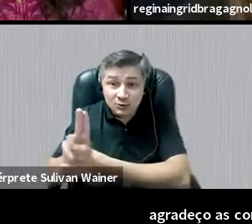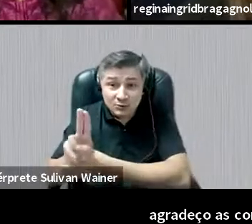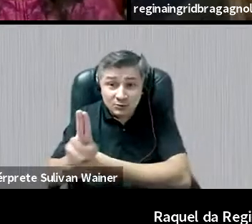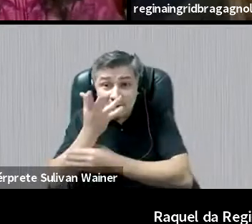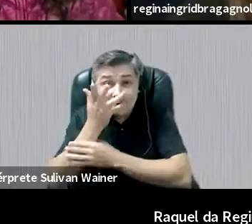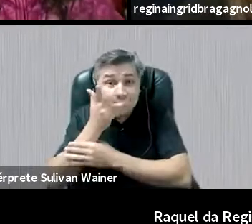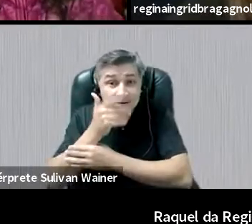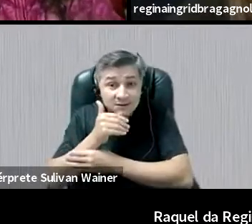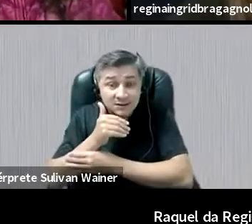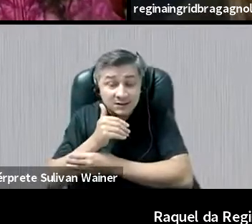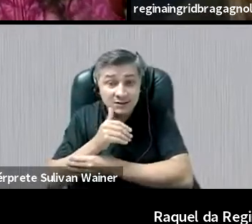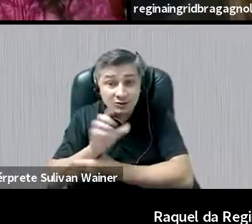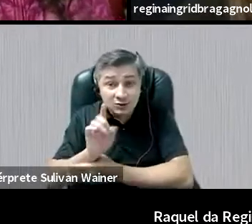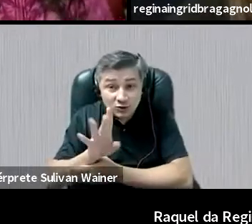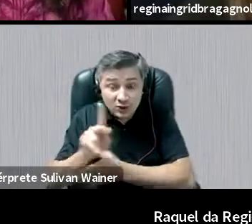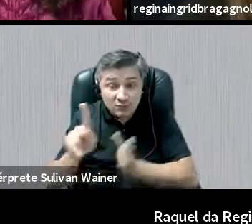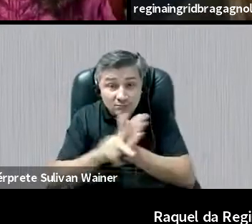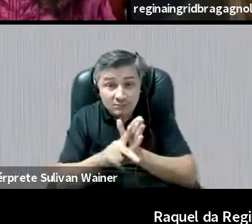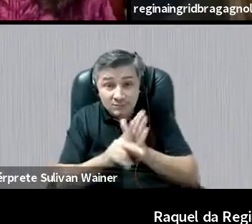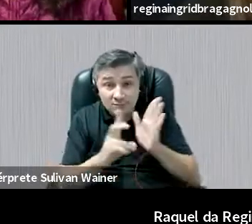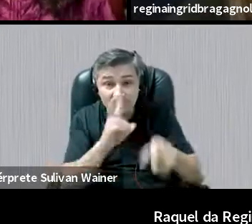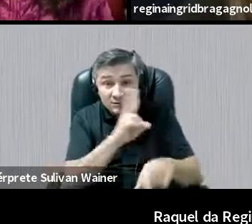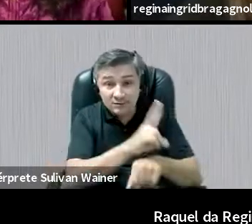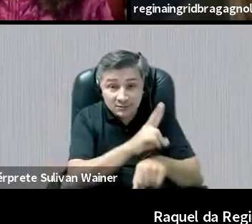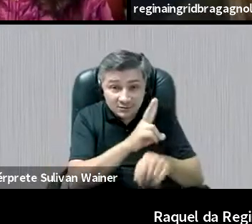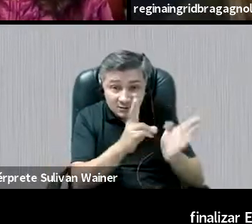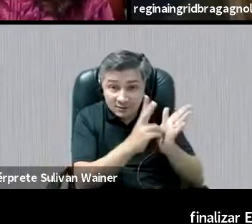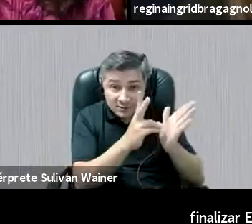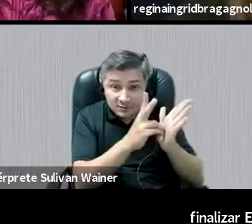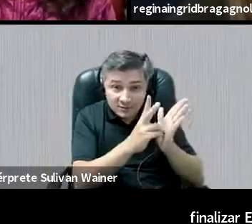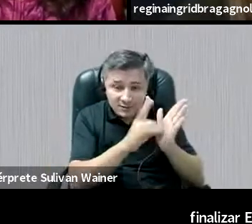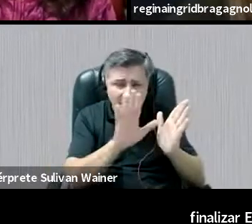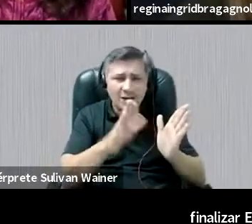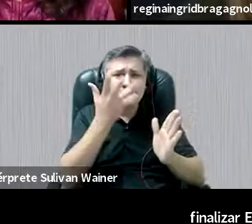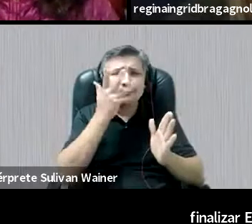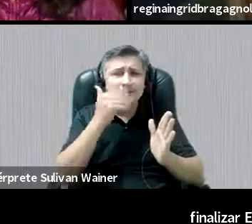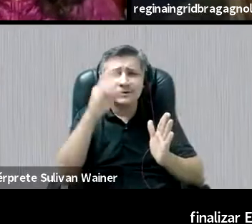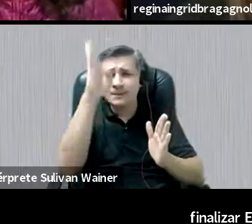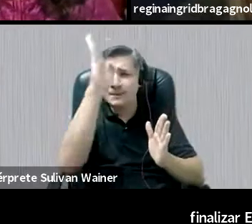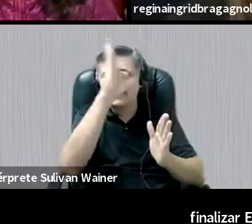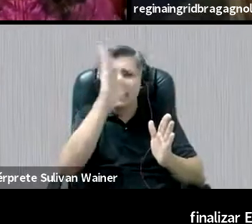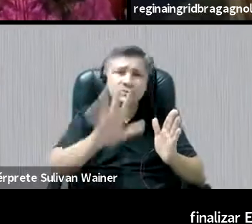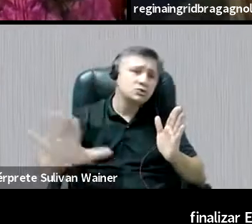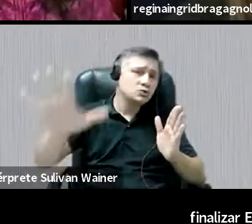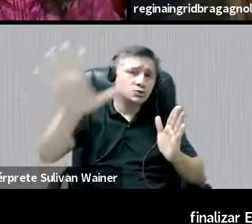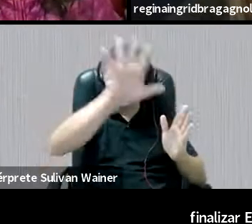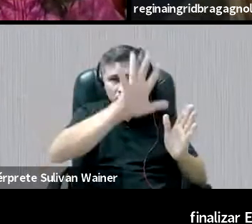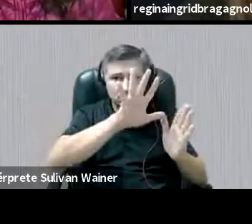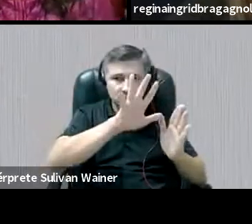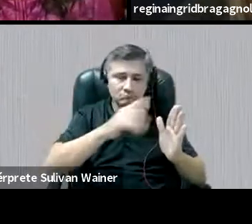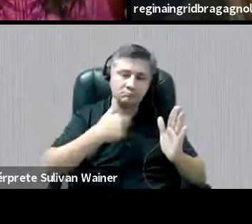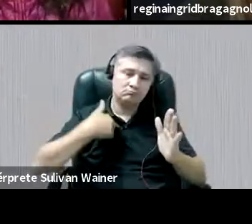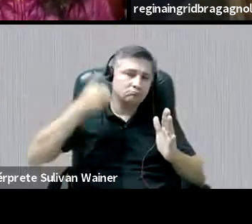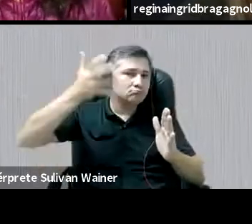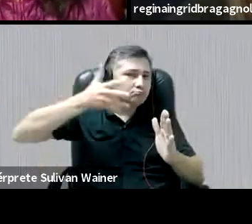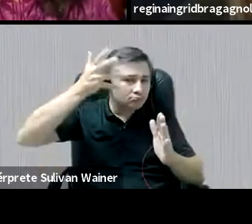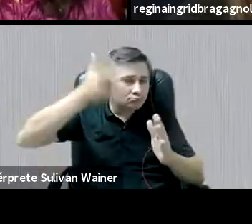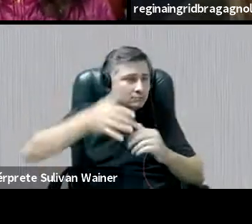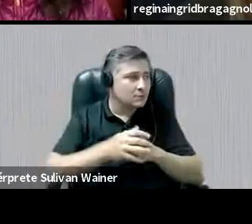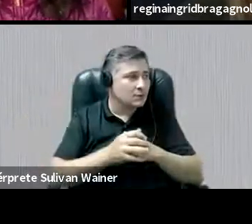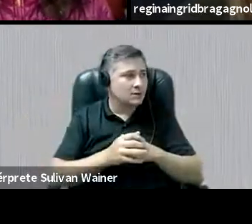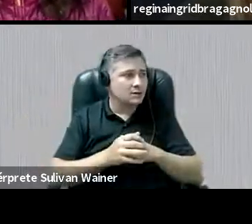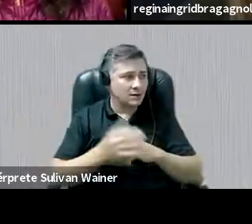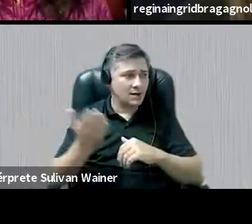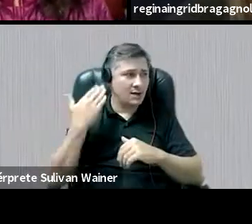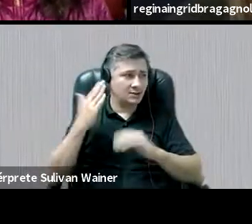crianças, não só das crianças indígenas, mas das crianças brasileiras, né? E eu queria finalizar a minha fala dessa forma. Como eu